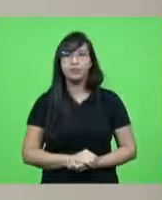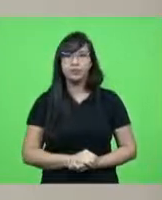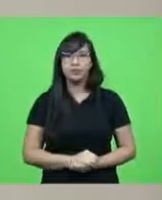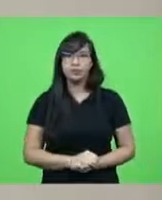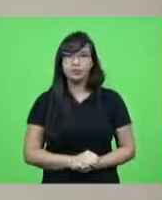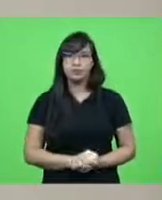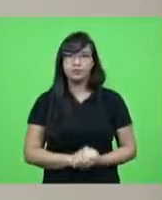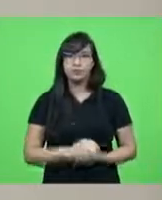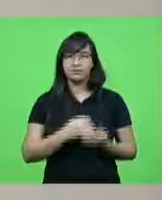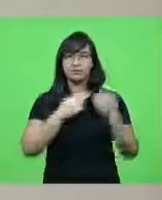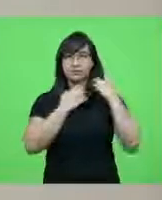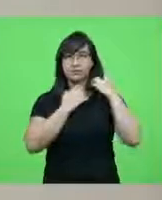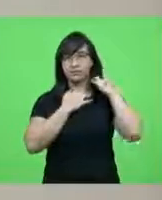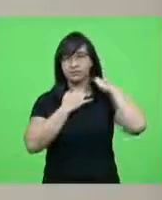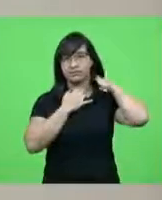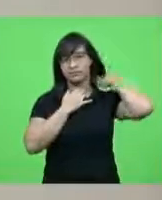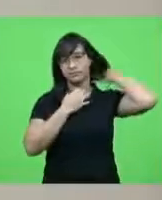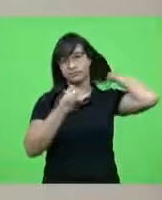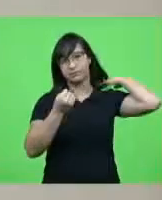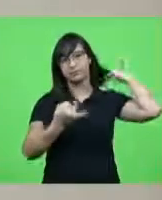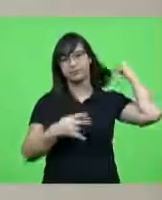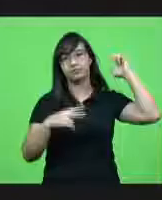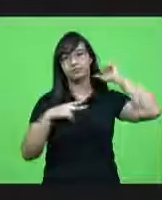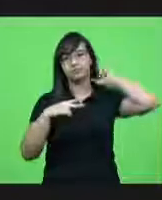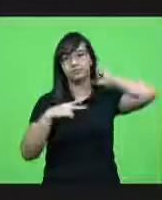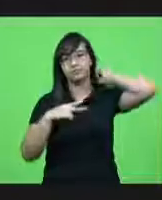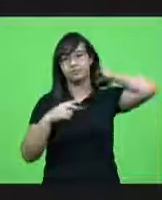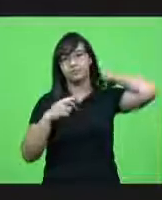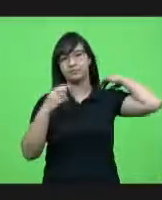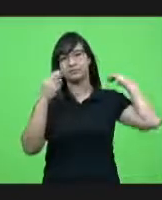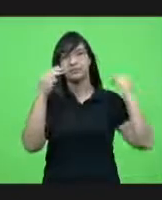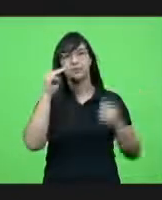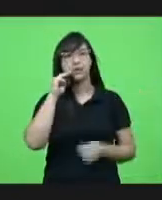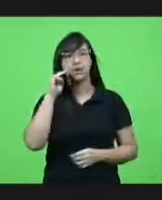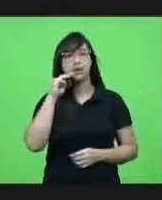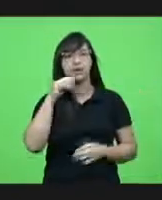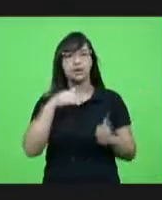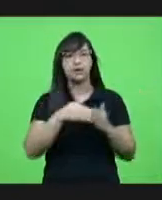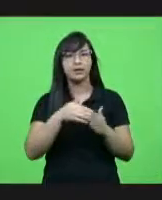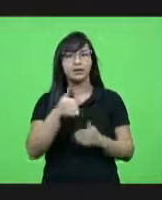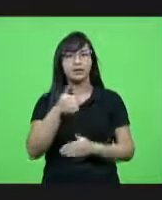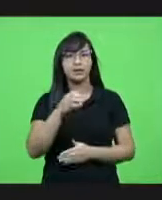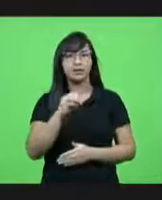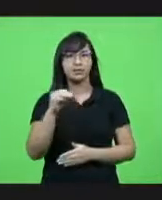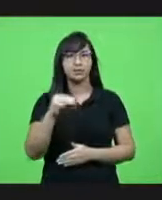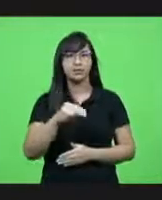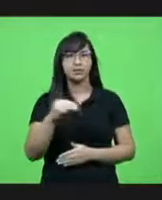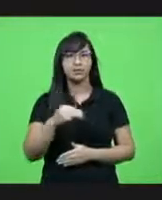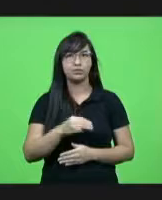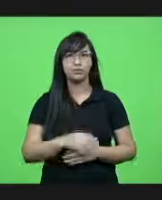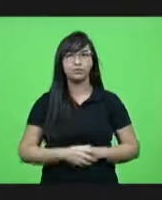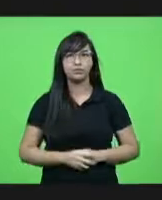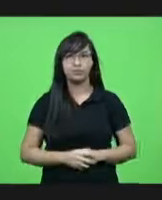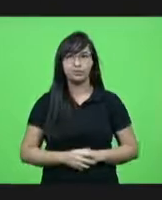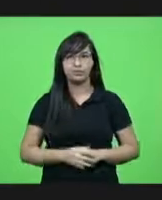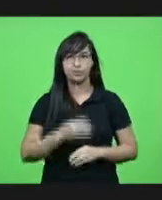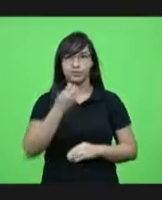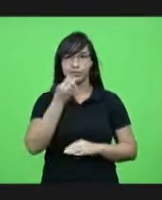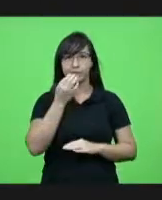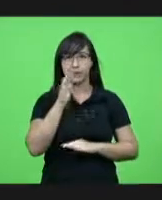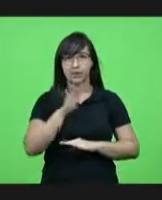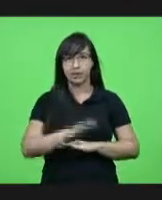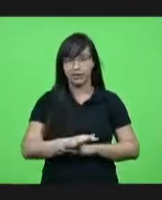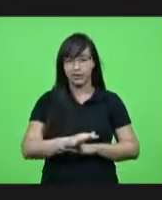explicações pessoal deputado Marlene por 10 minutos deputado por gentileza Boa tarde senhor presidente